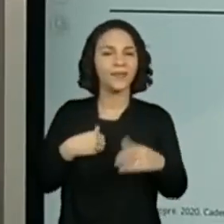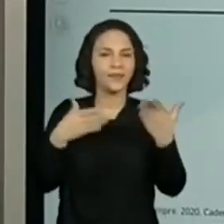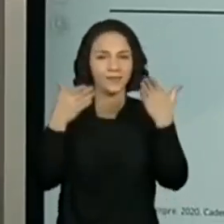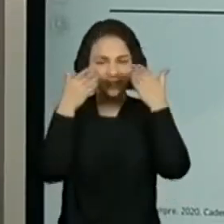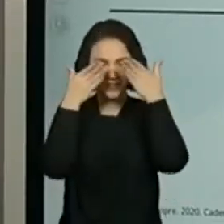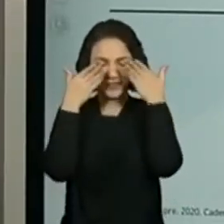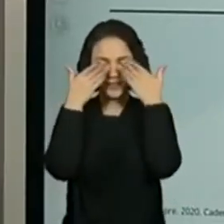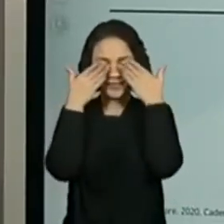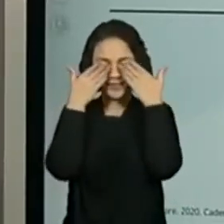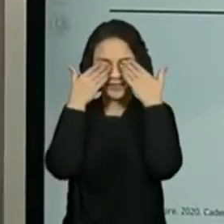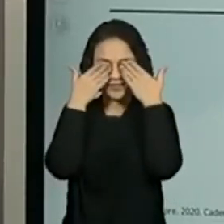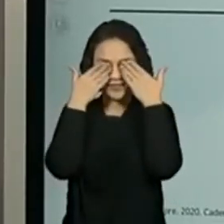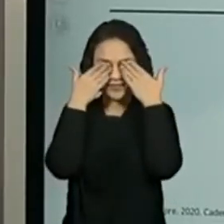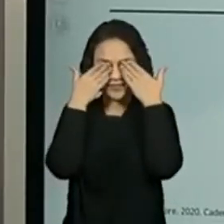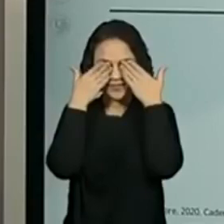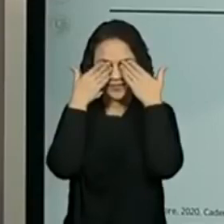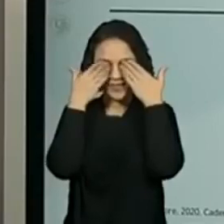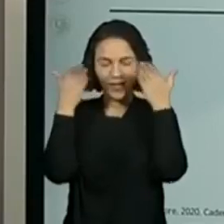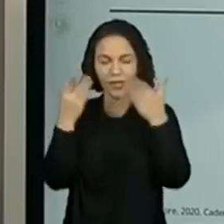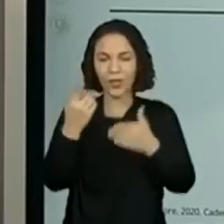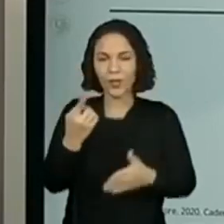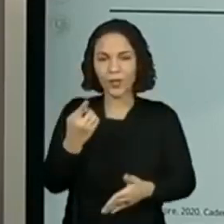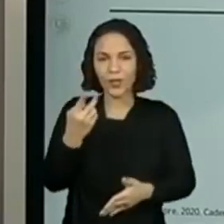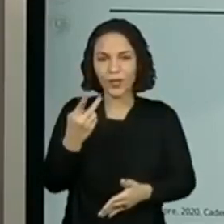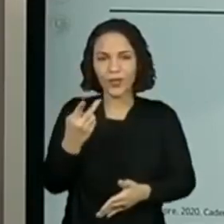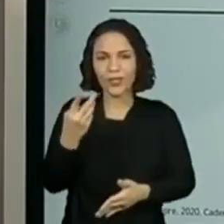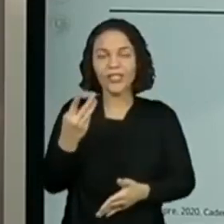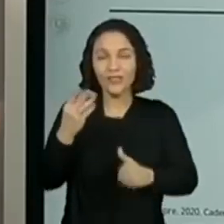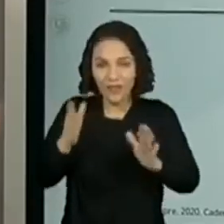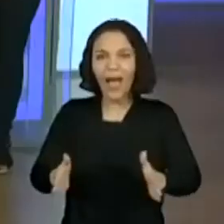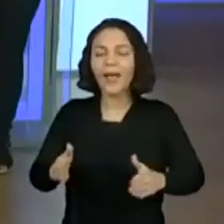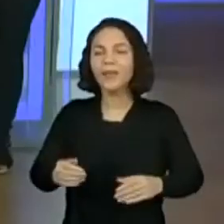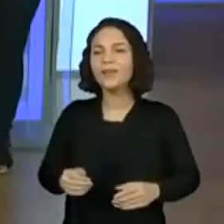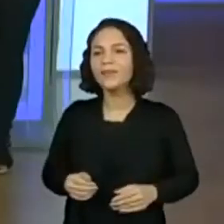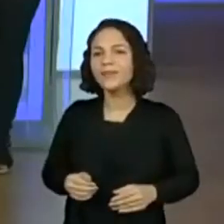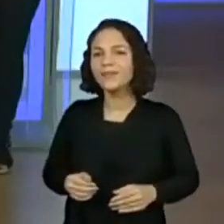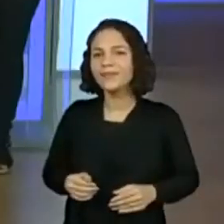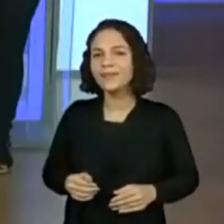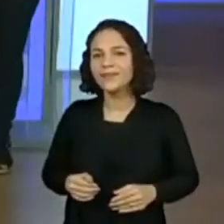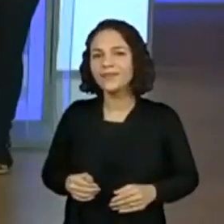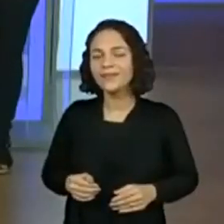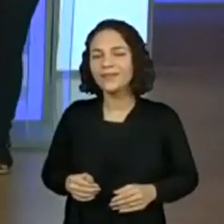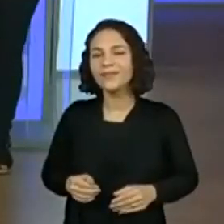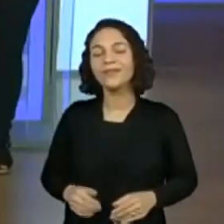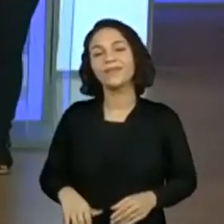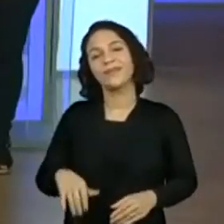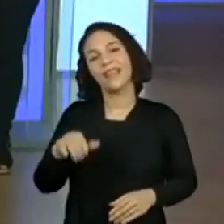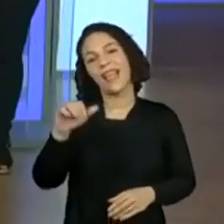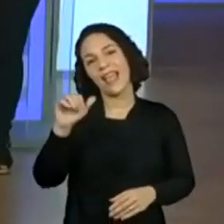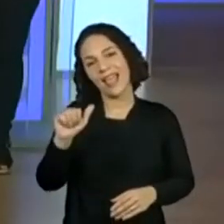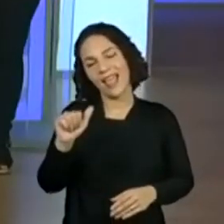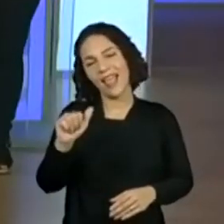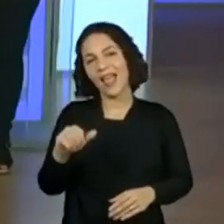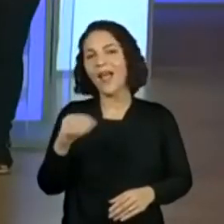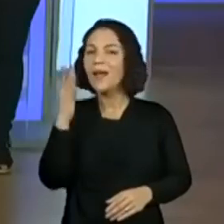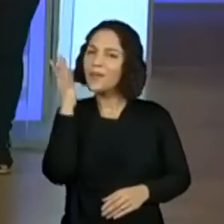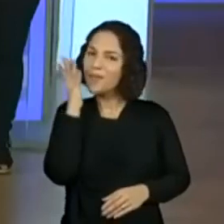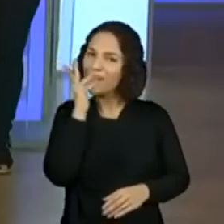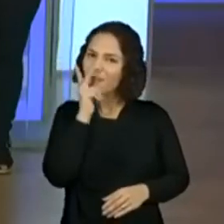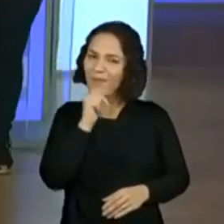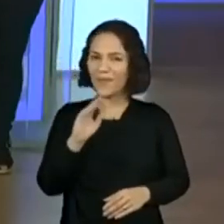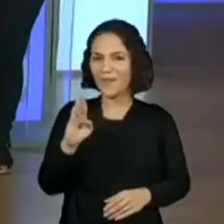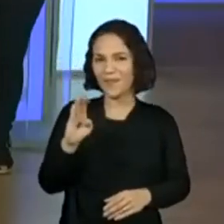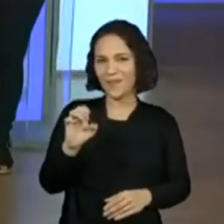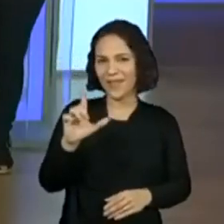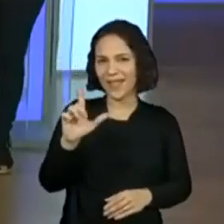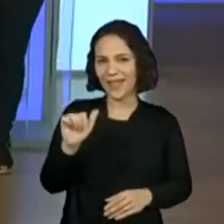fechei. E agora, um, dois, três, valendo. A Bela Adormecida. A Bela Adormecida? A Bela